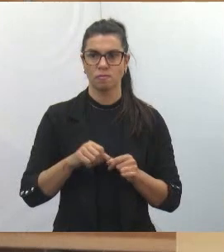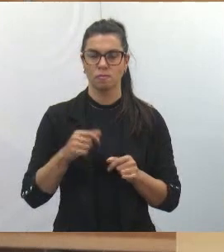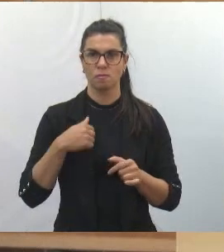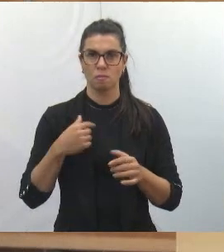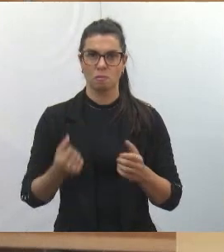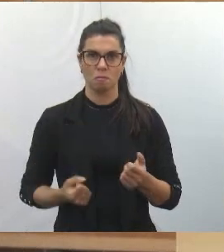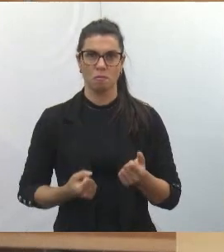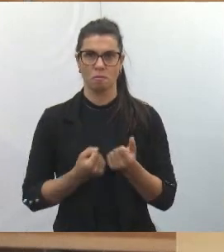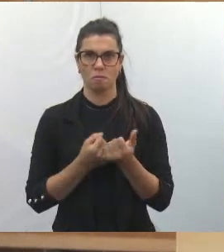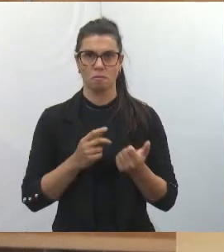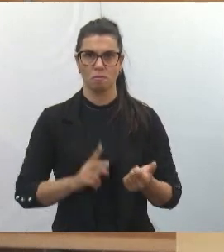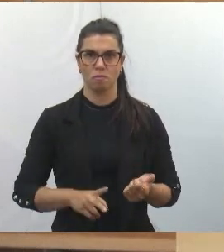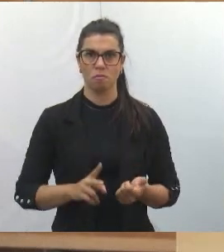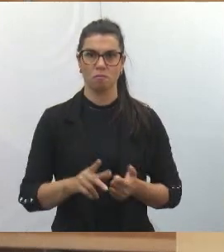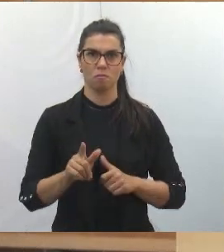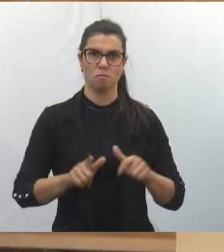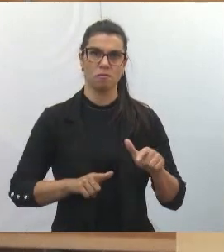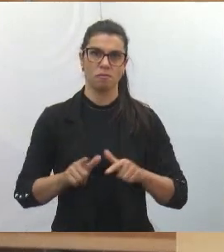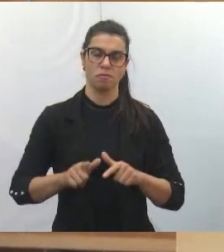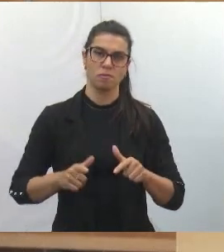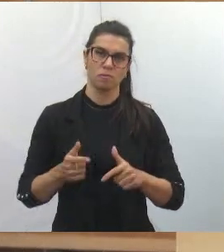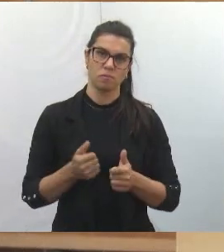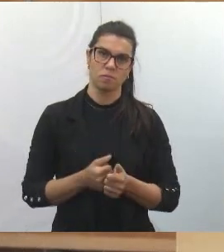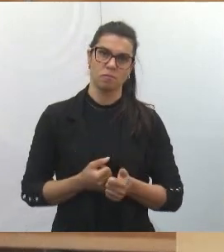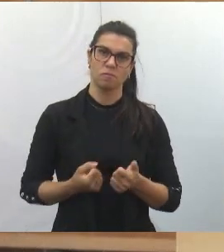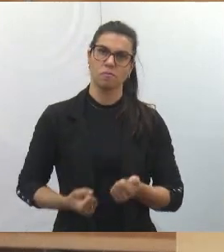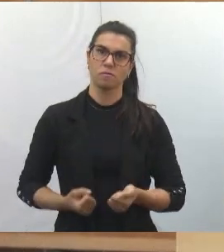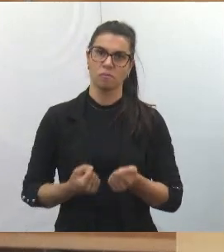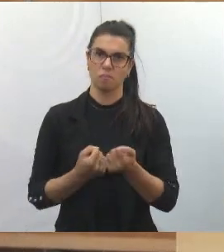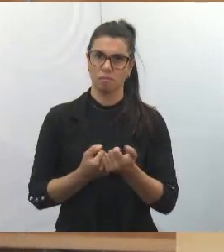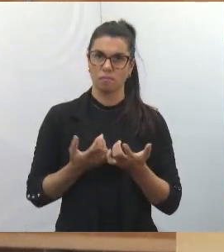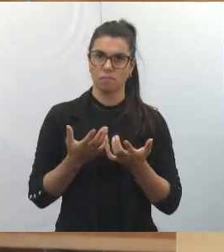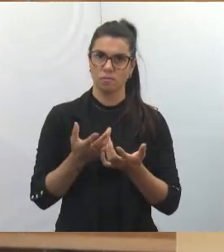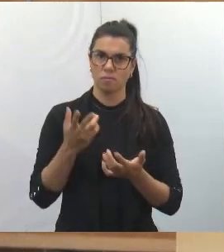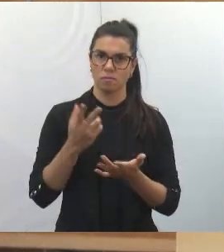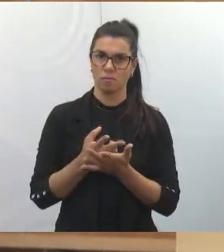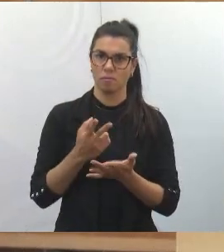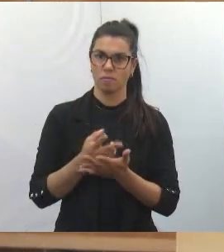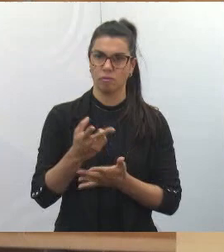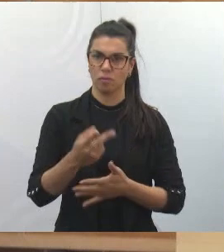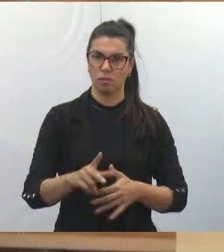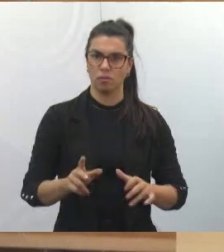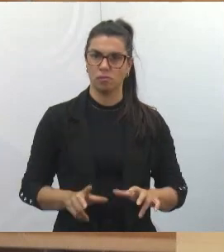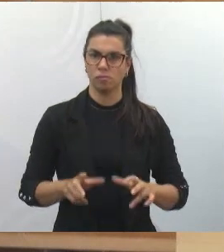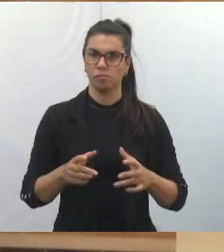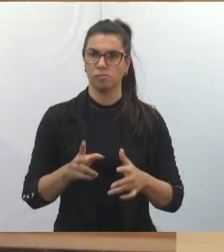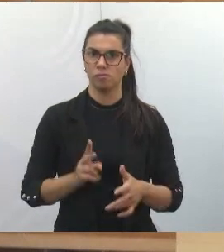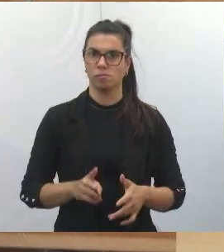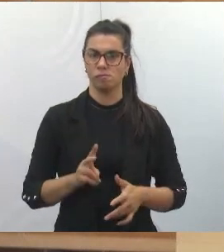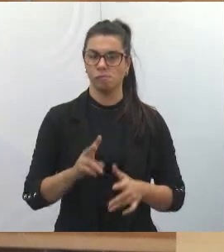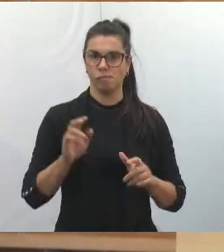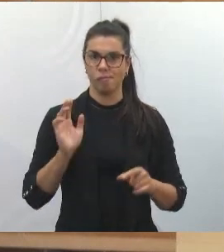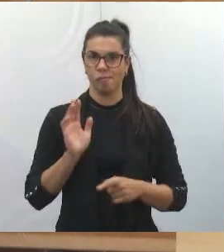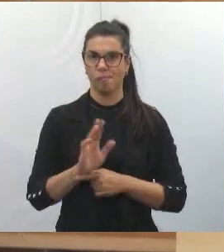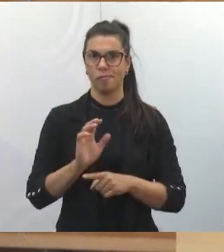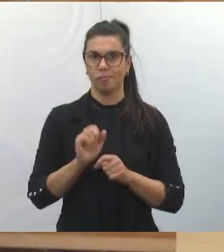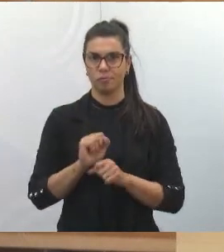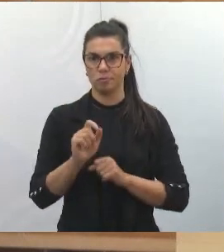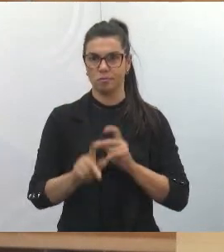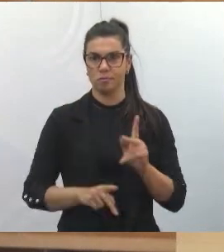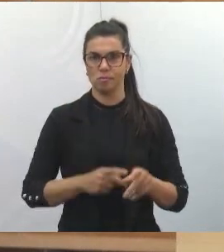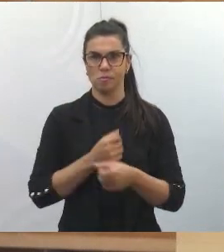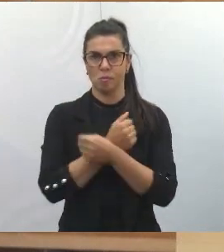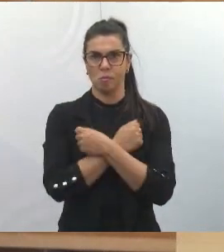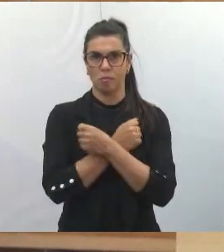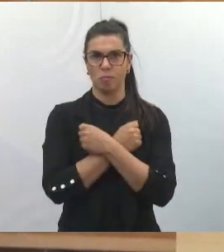vereadora, estamos aí trabalhando por você e queremos permanecer nesta casa, trabalhando sempre pela população de Jacareí. Meu